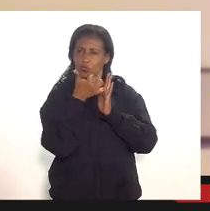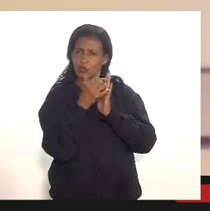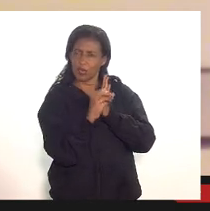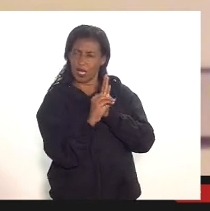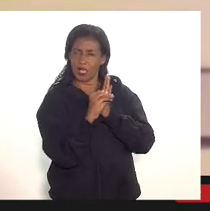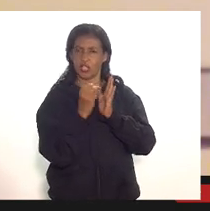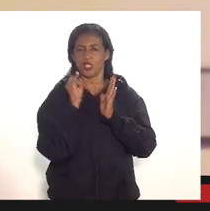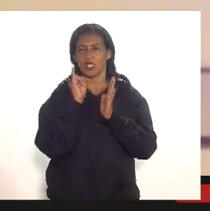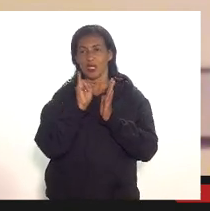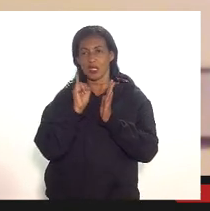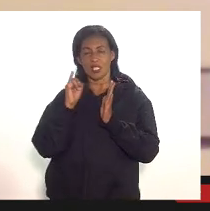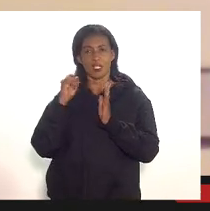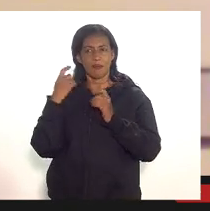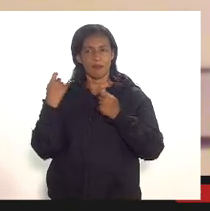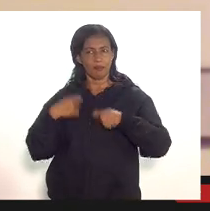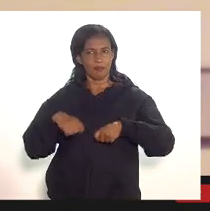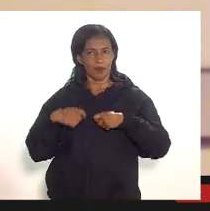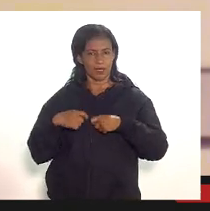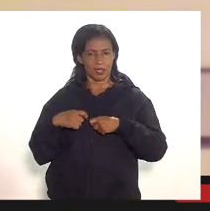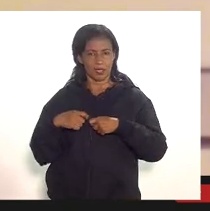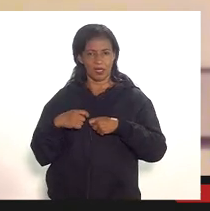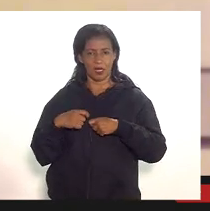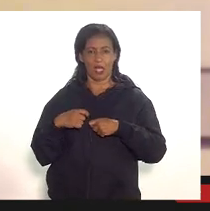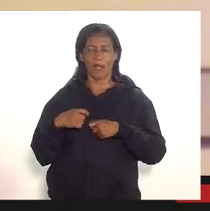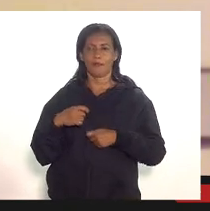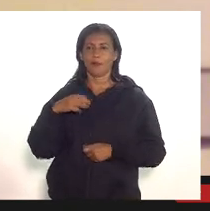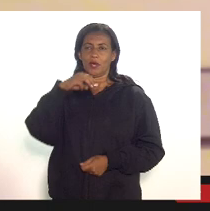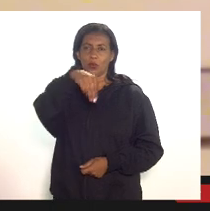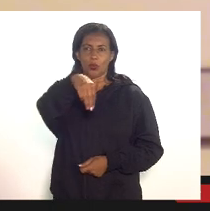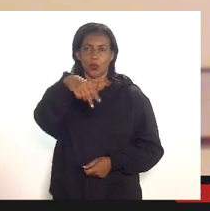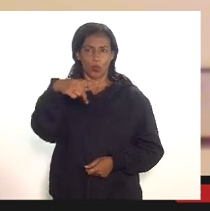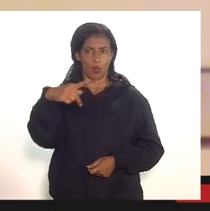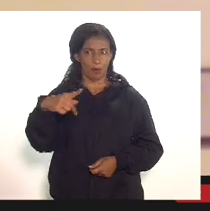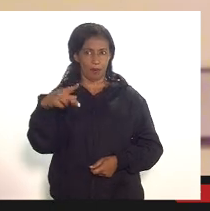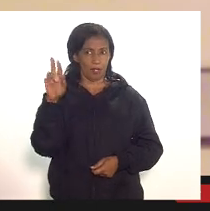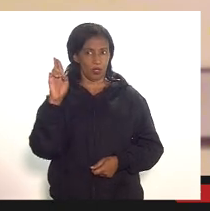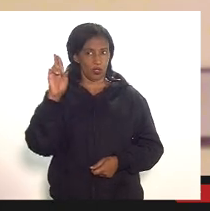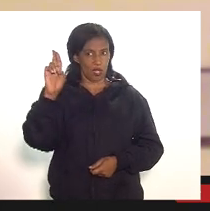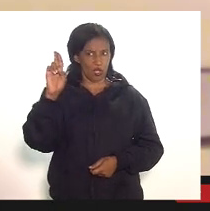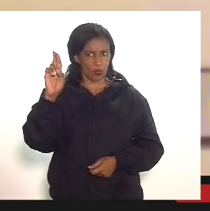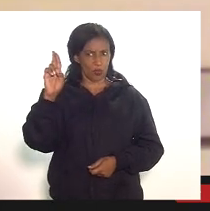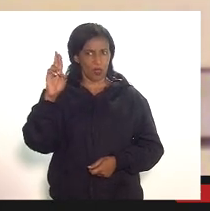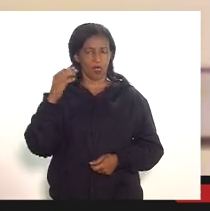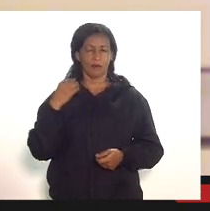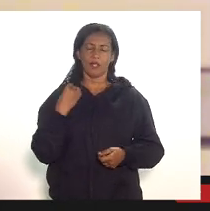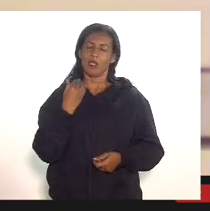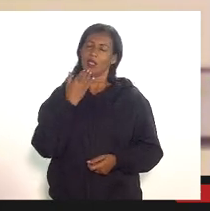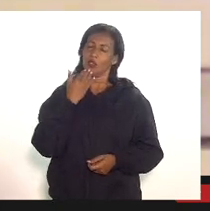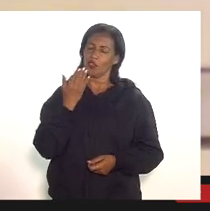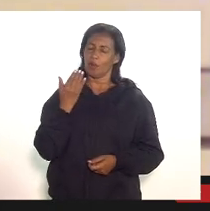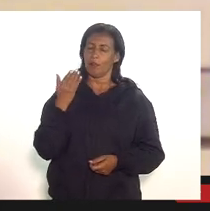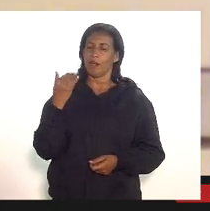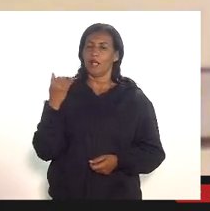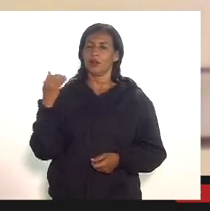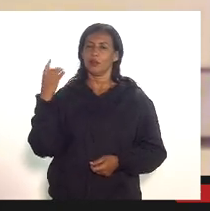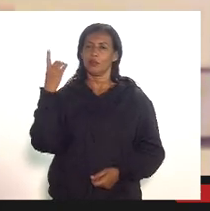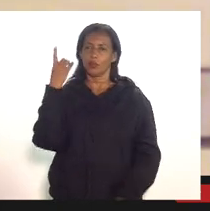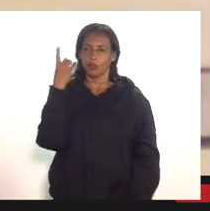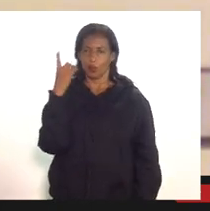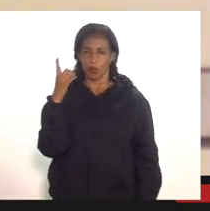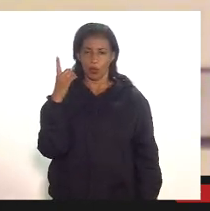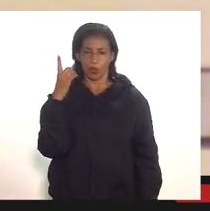isso fica na atribuição do Ministério Público Federal então já coloco aqui para o deputado se haverá